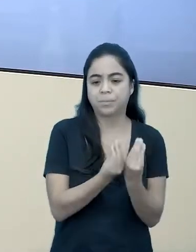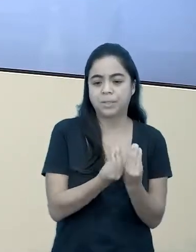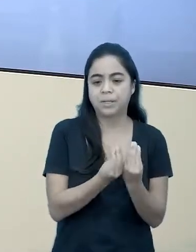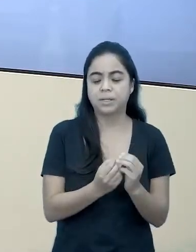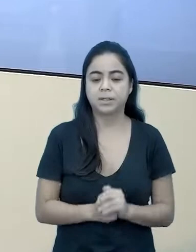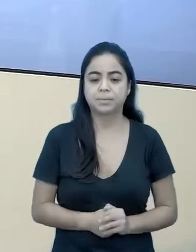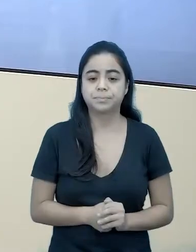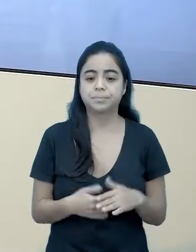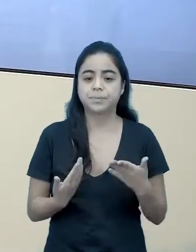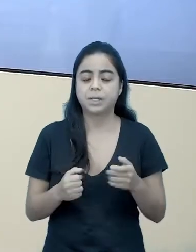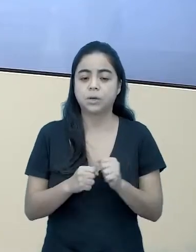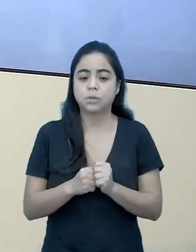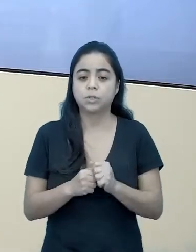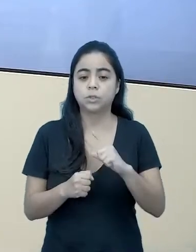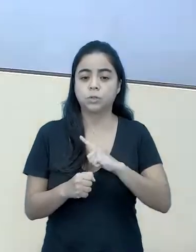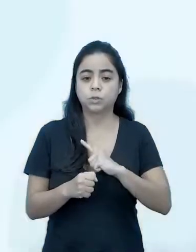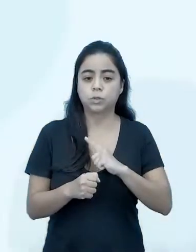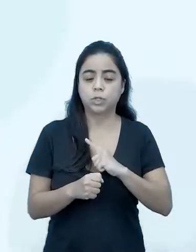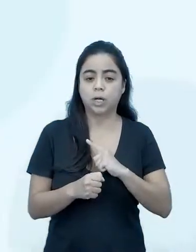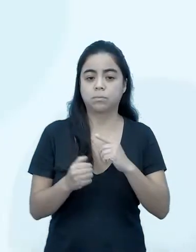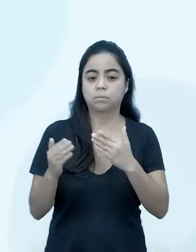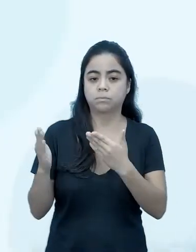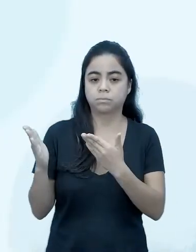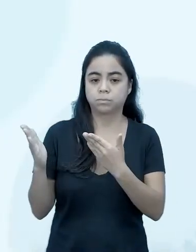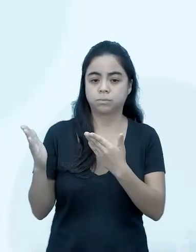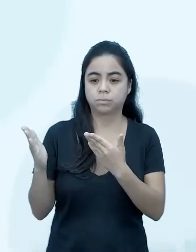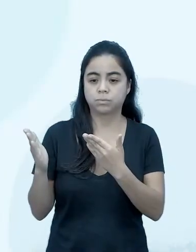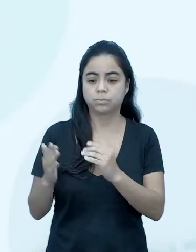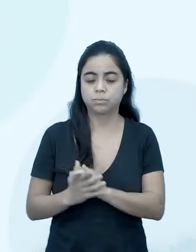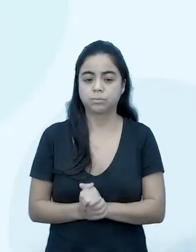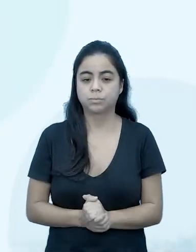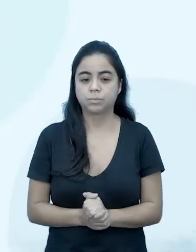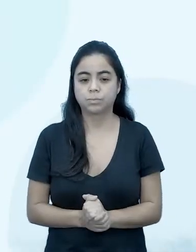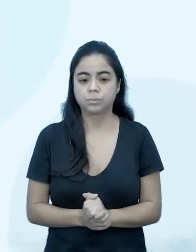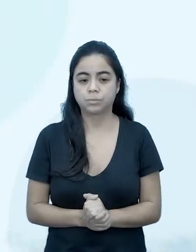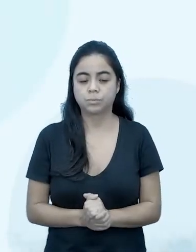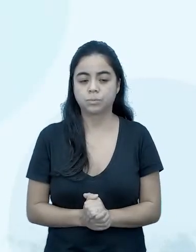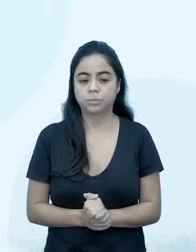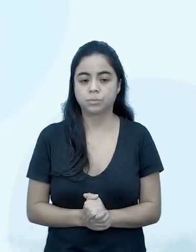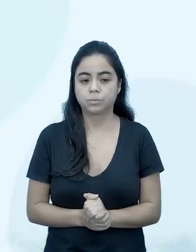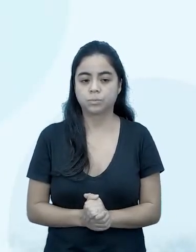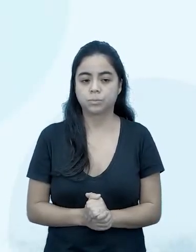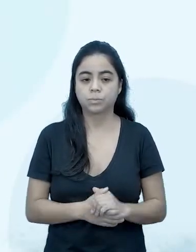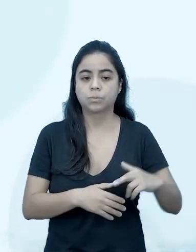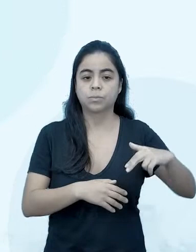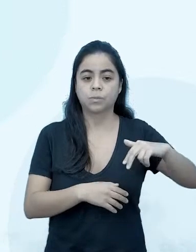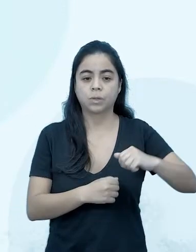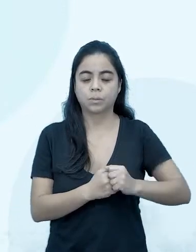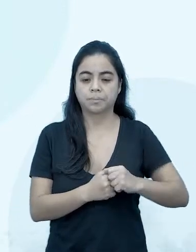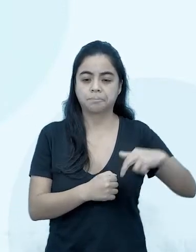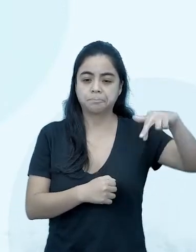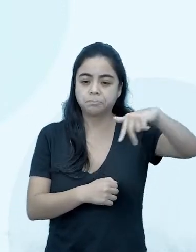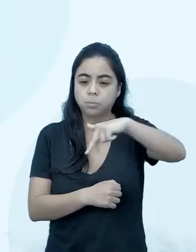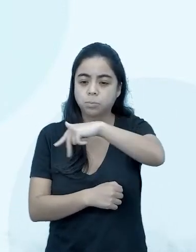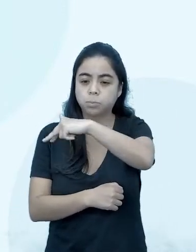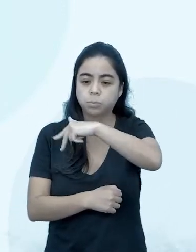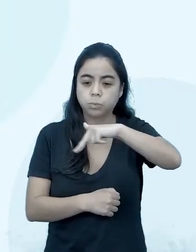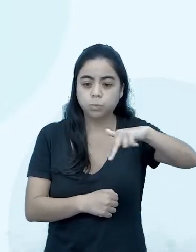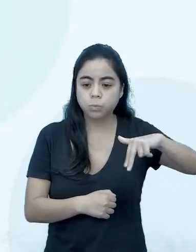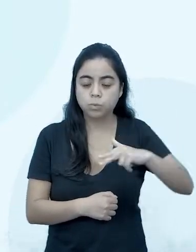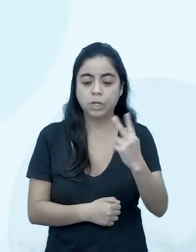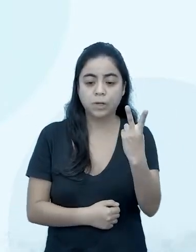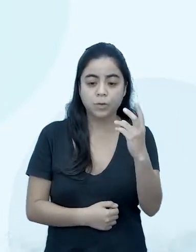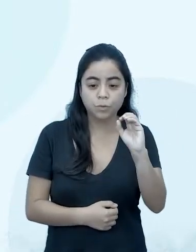tinha alguma, numa trilha, né, a gente fez uma trilha com eles, numa trilha aí de 20 casinhas,